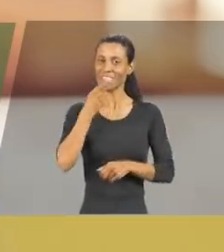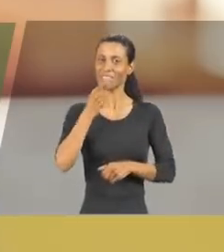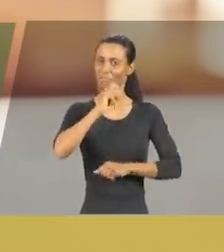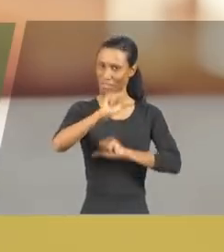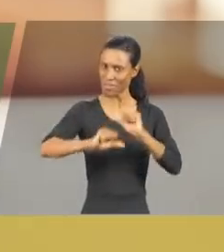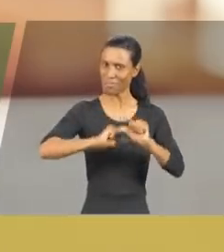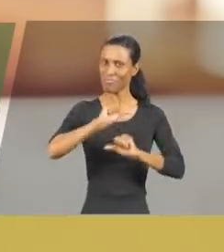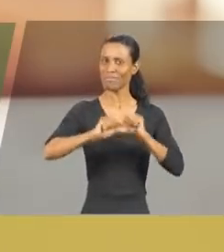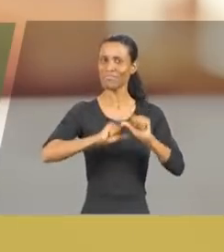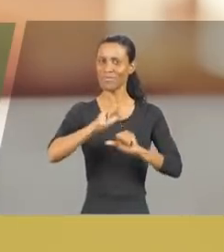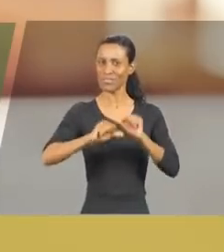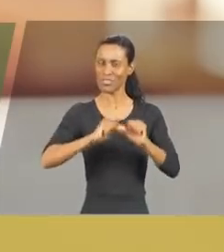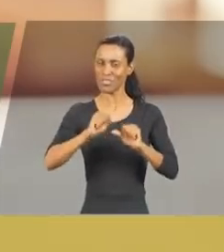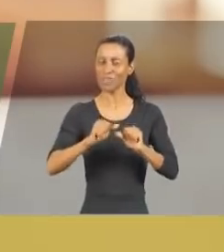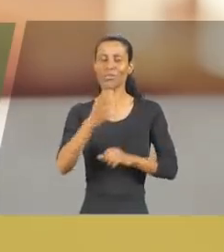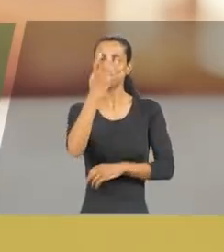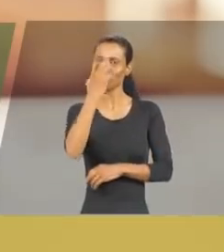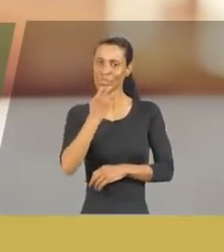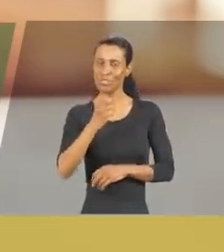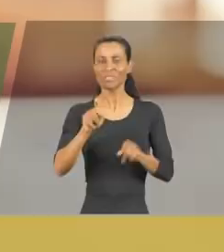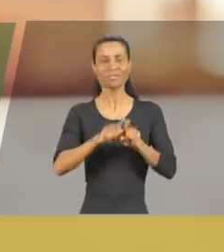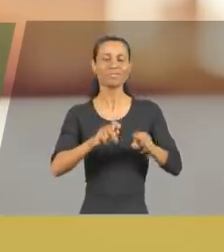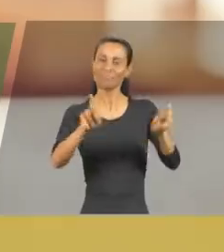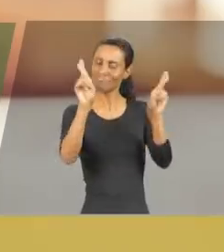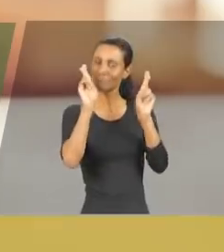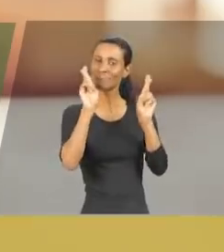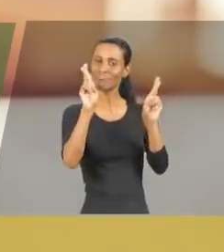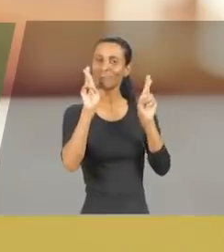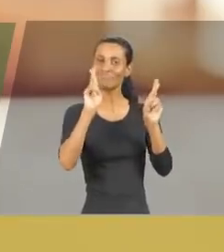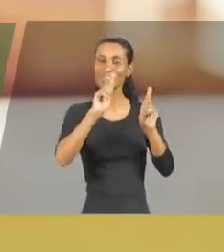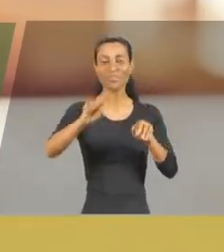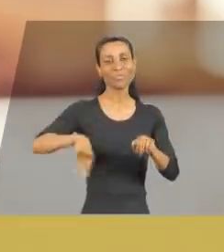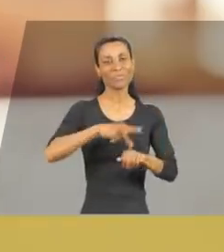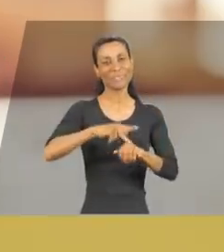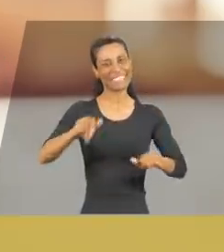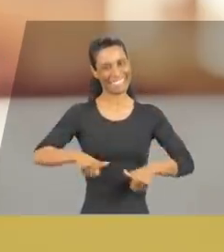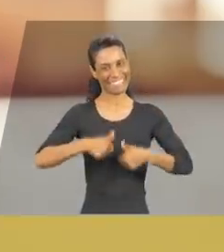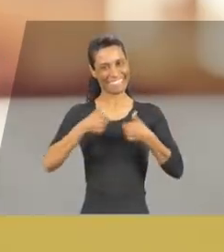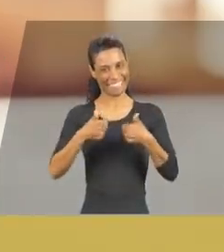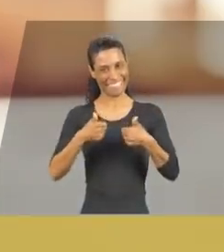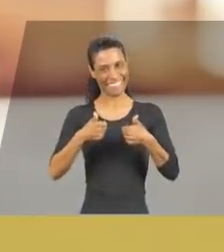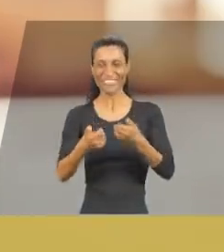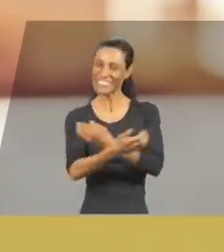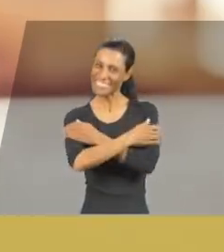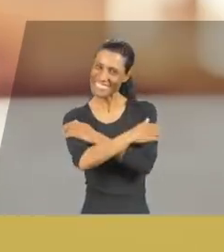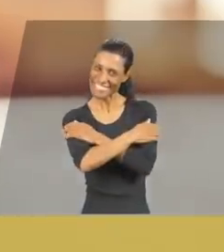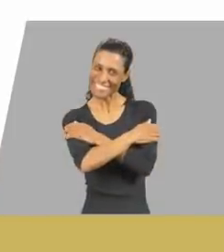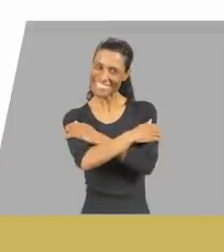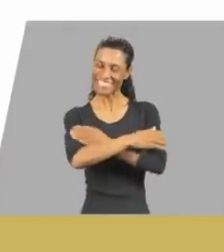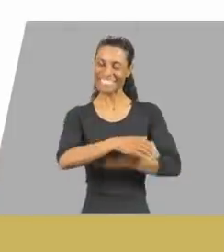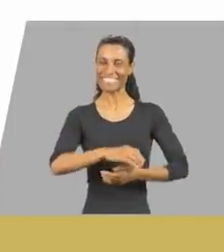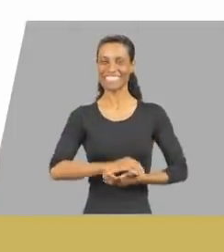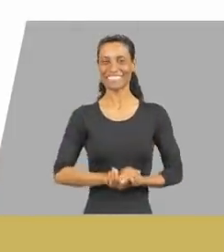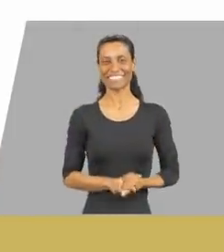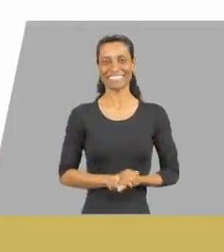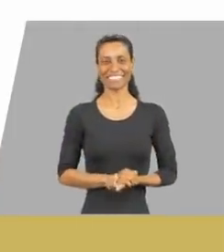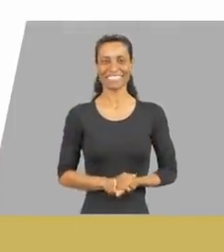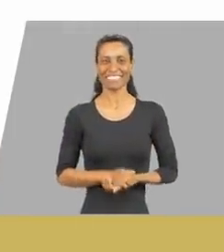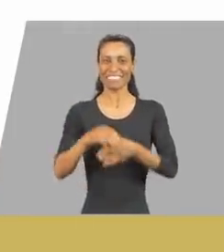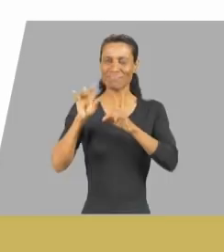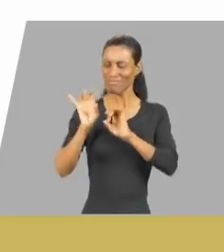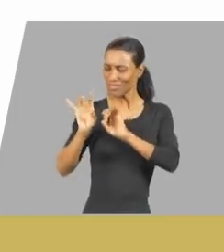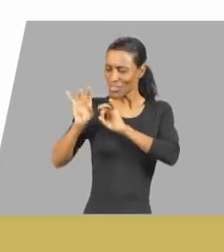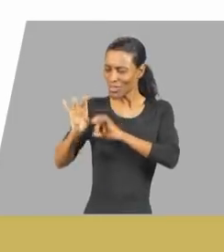mudança com seriedade e esperança num país melhor. Um grande abraço. Tá